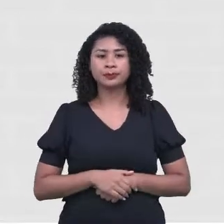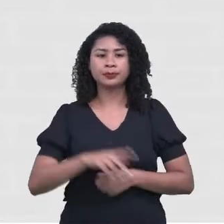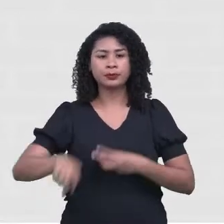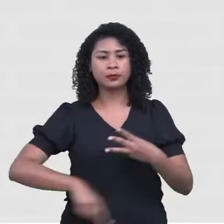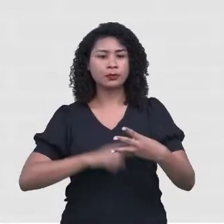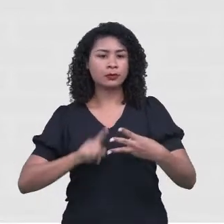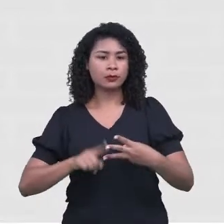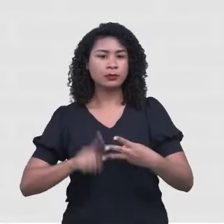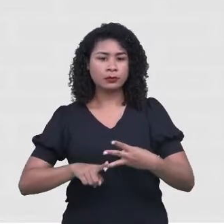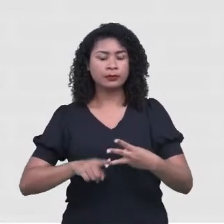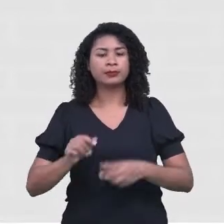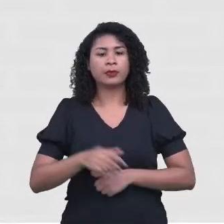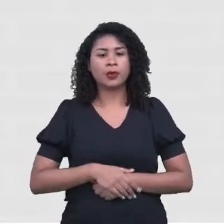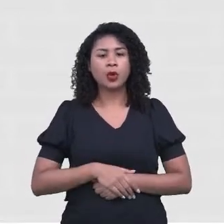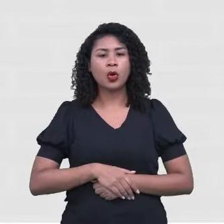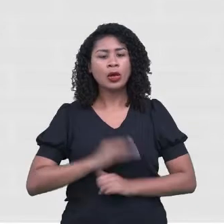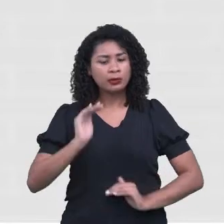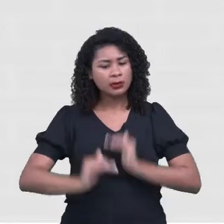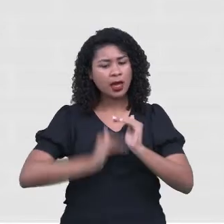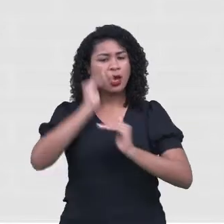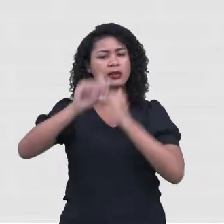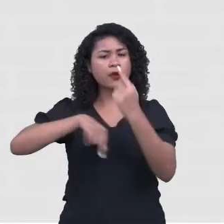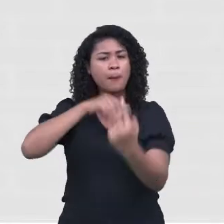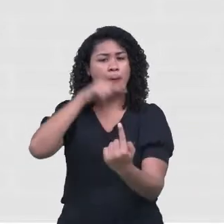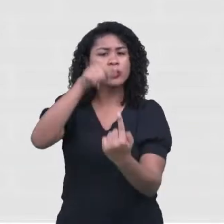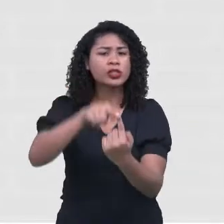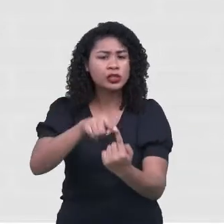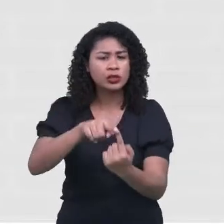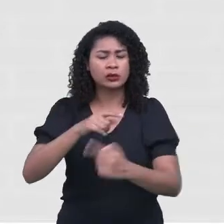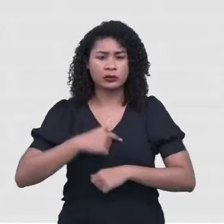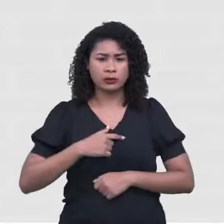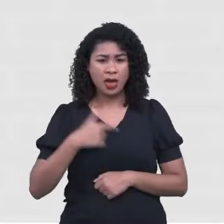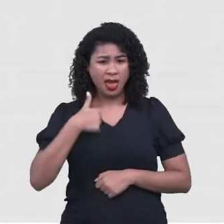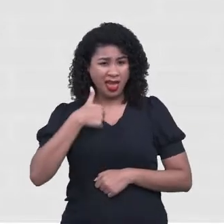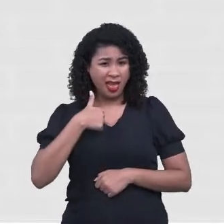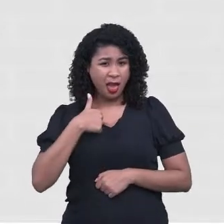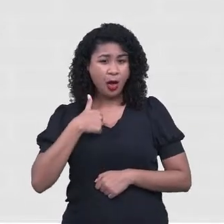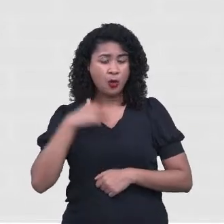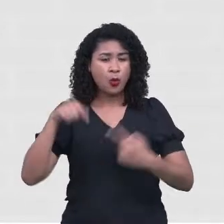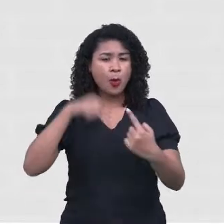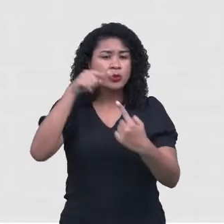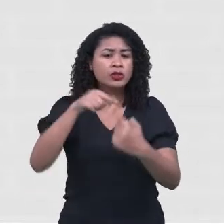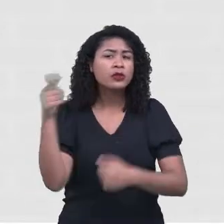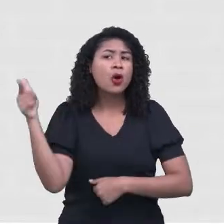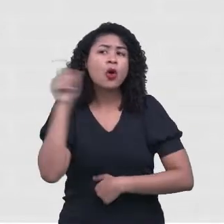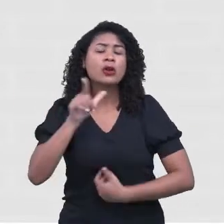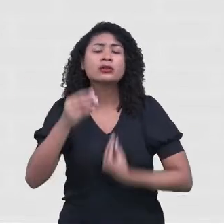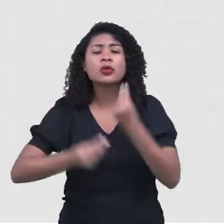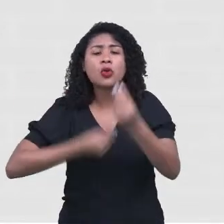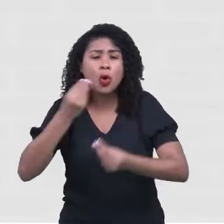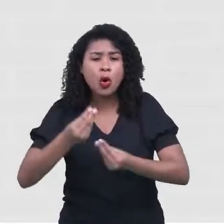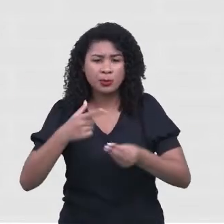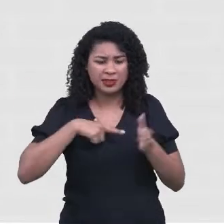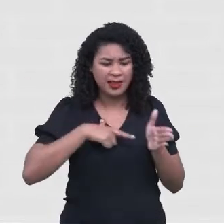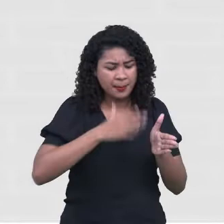objetivos? Certo? O que eu faço? Quais são os passos que eu tenho que seguir? E a compreensão de si mesmo.